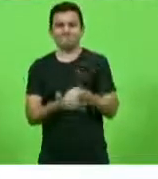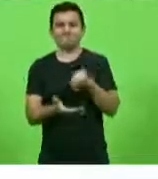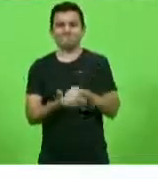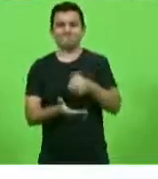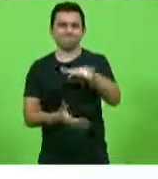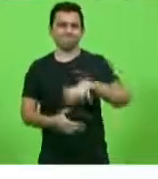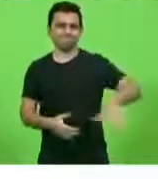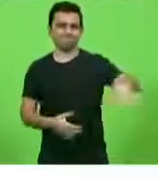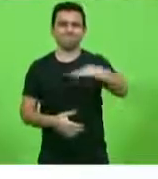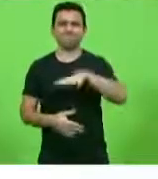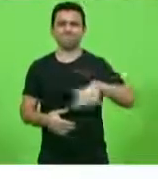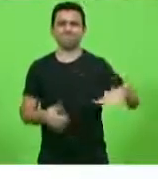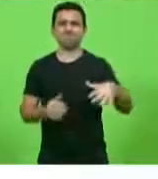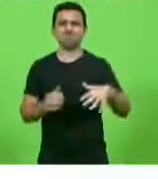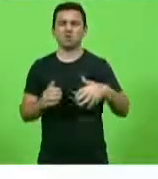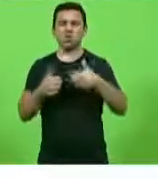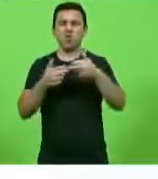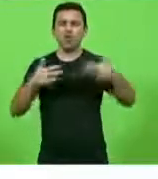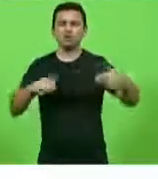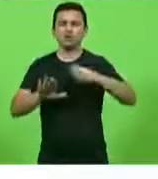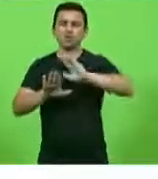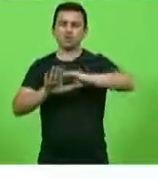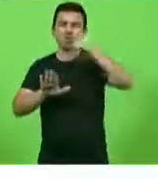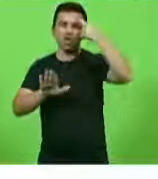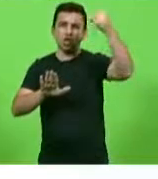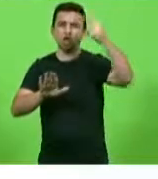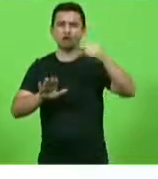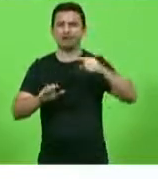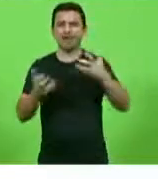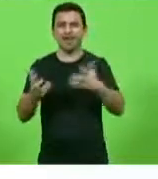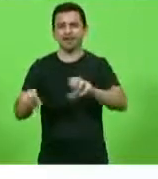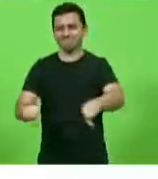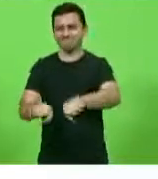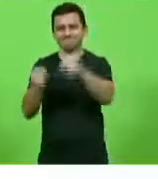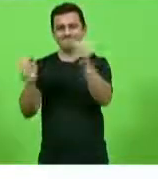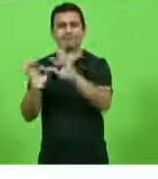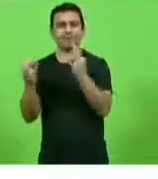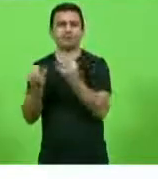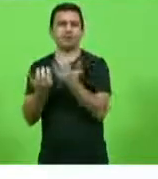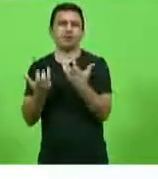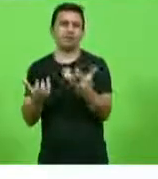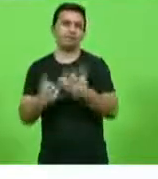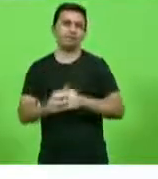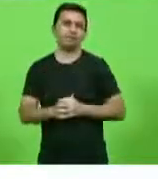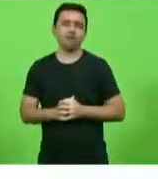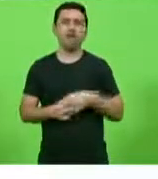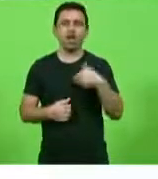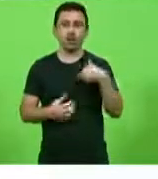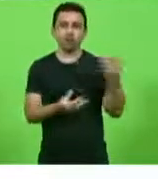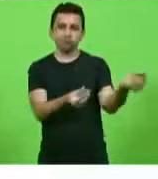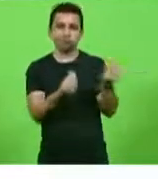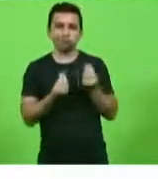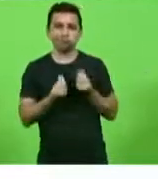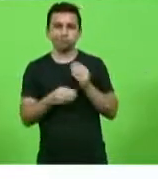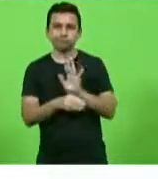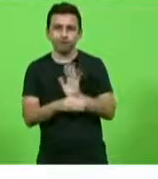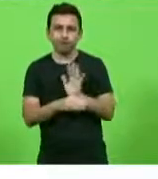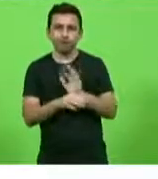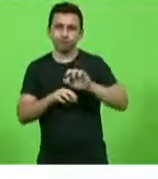essas agendas ridículas e ideológicas destruidoras de família. Quando eu recebo esses vídeos, essas coisas,